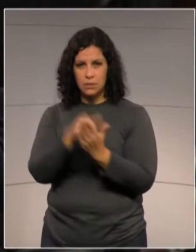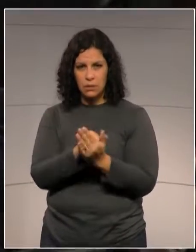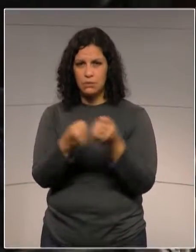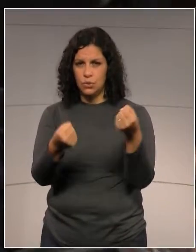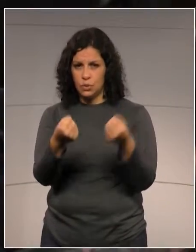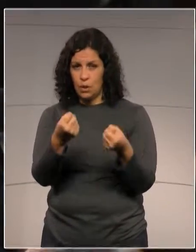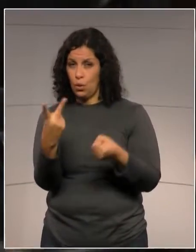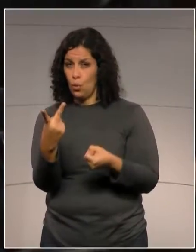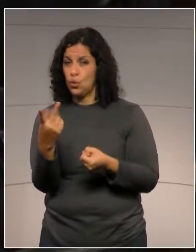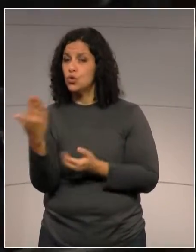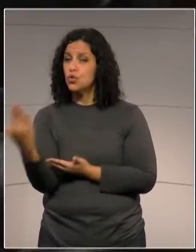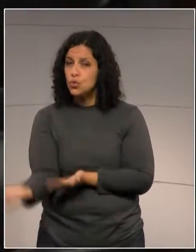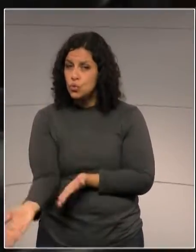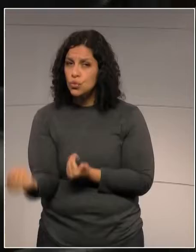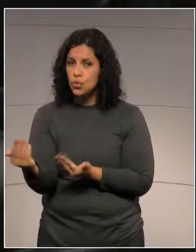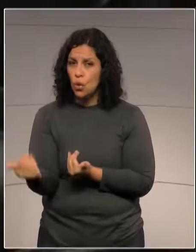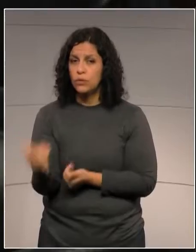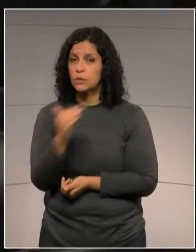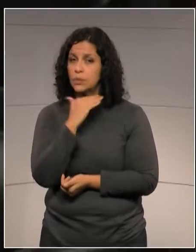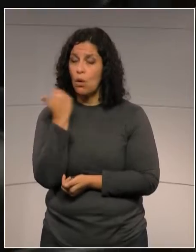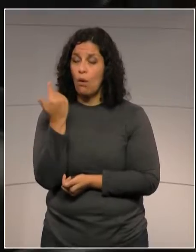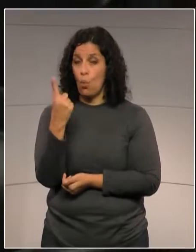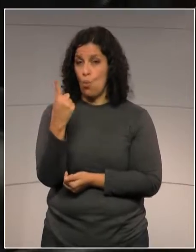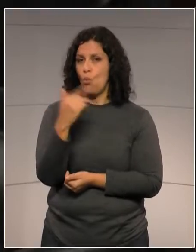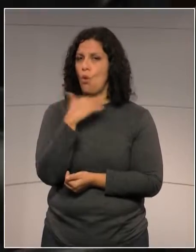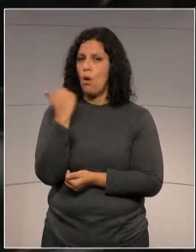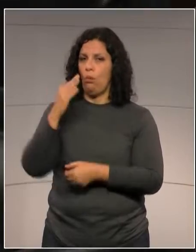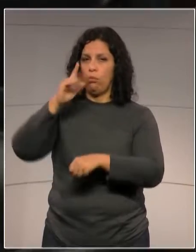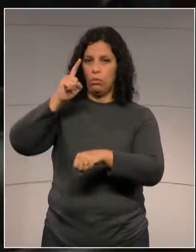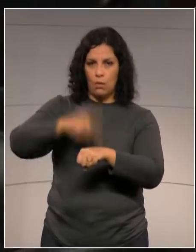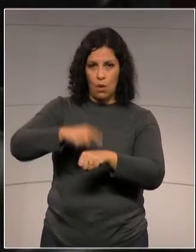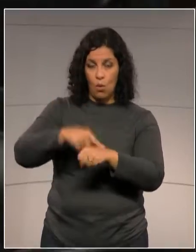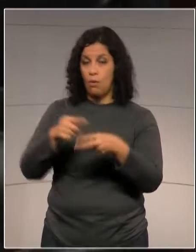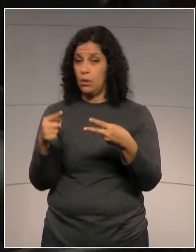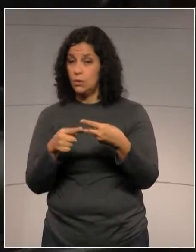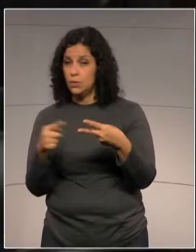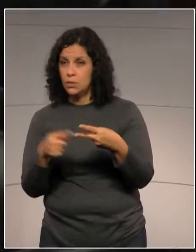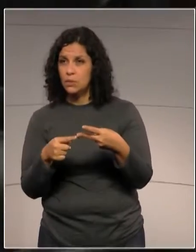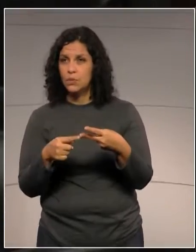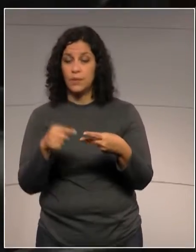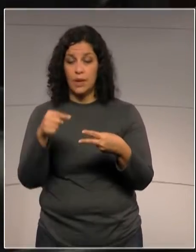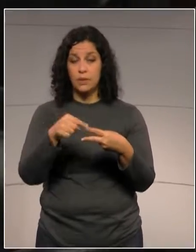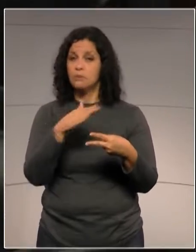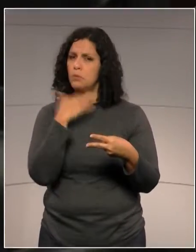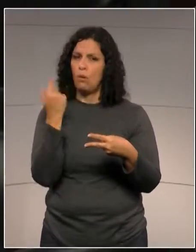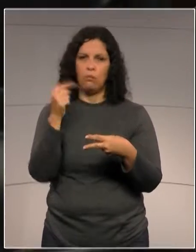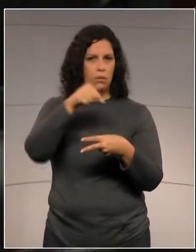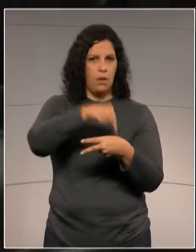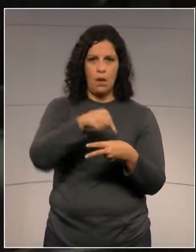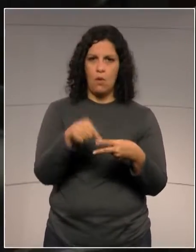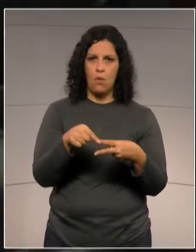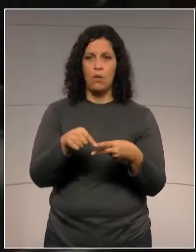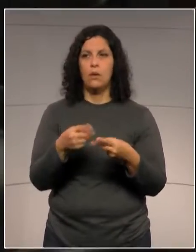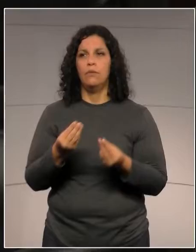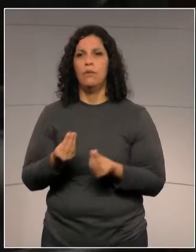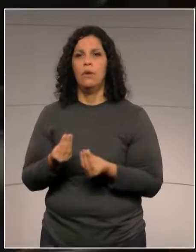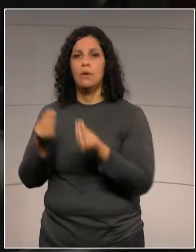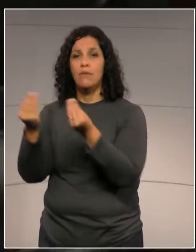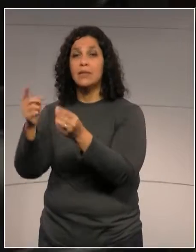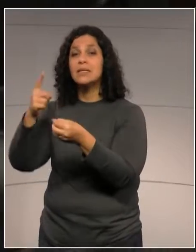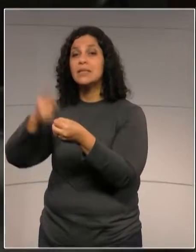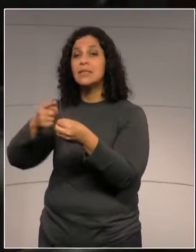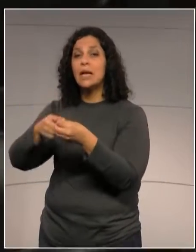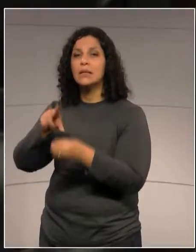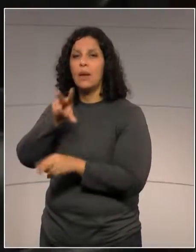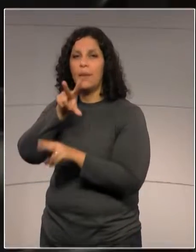irmãos jovens, um morreu na hora e o outro... O que morreu na hora foi levado para Pato Branco